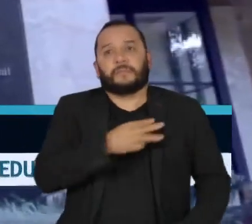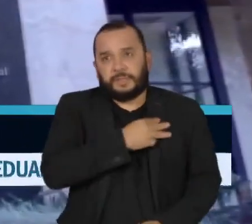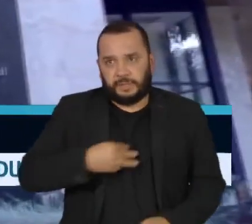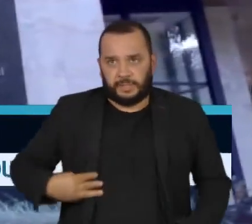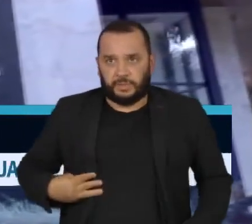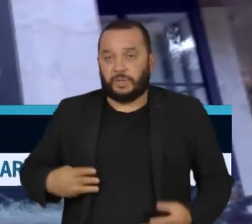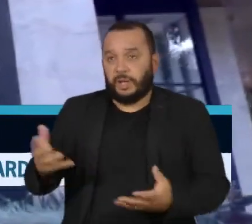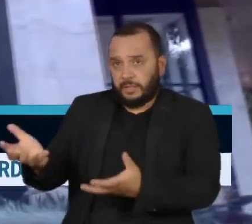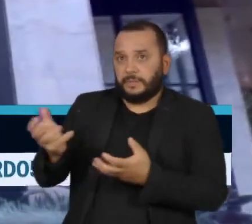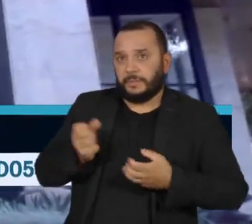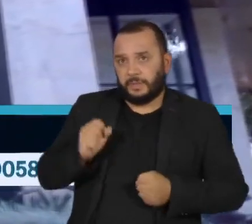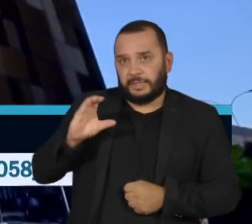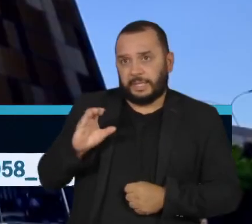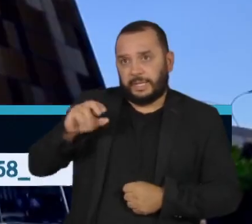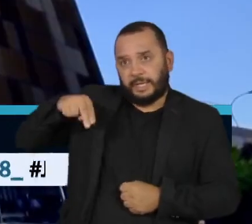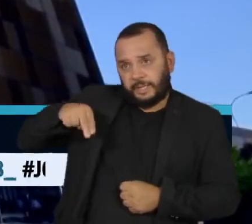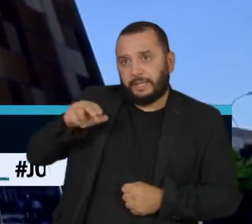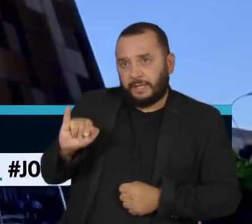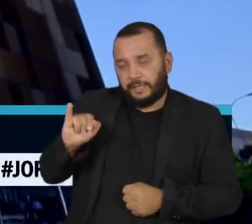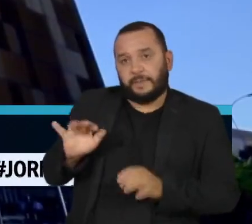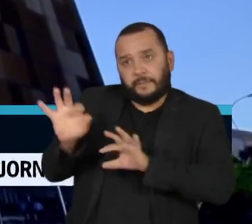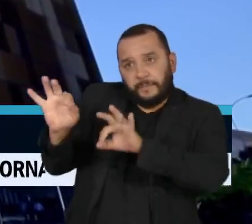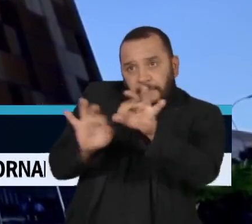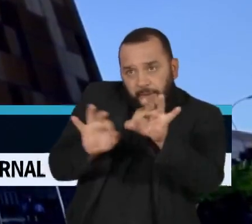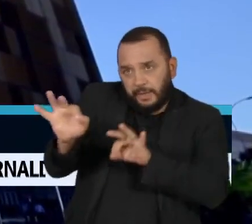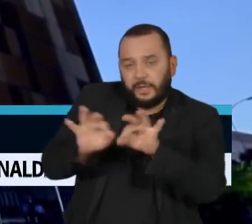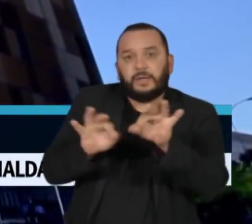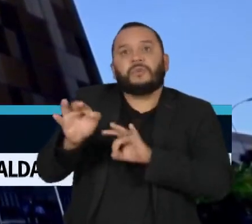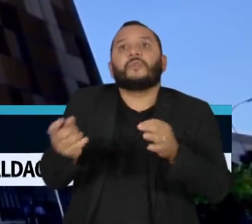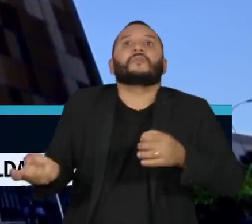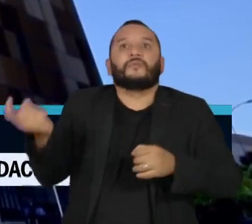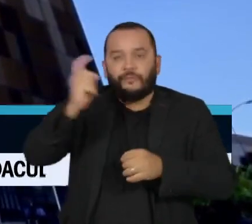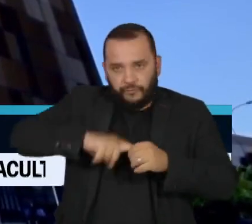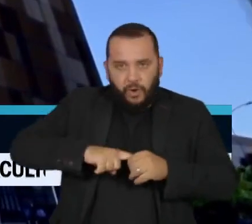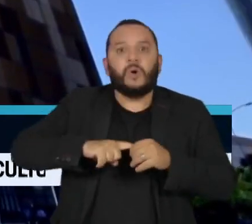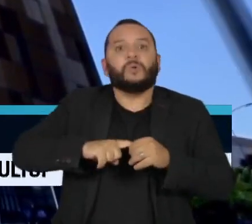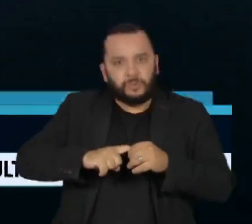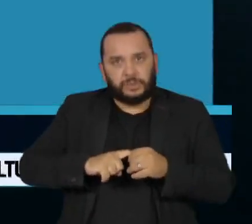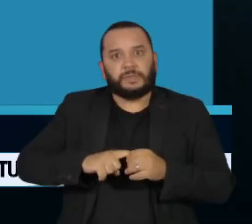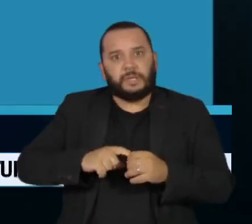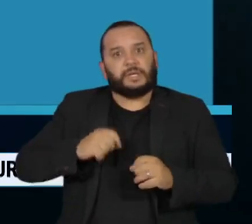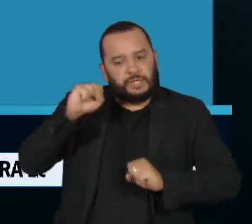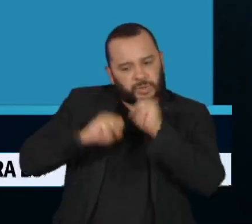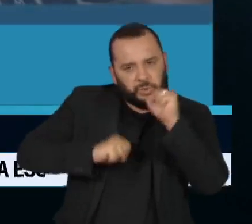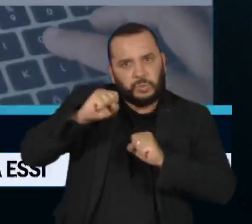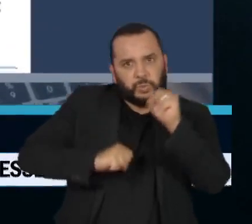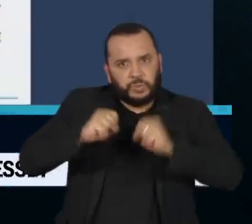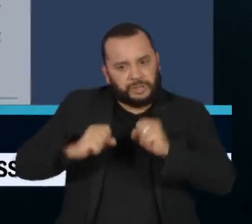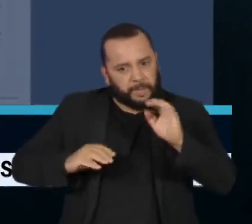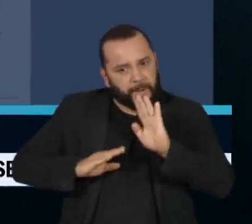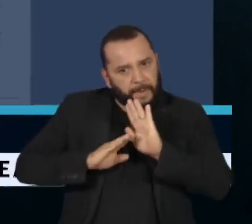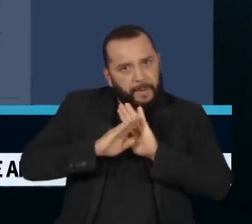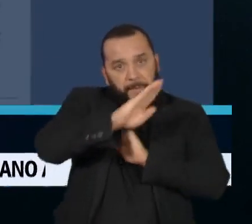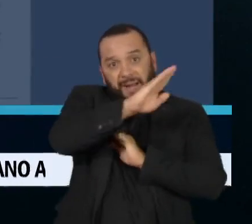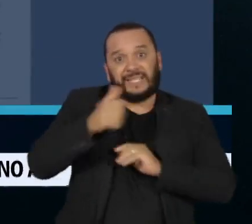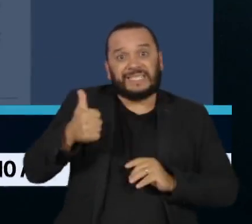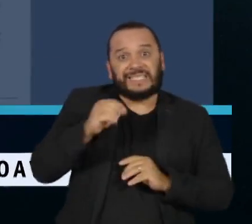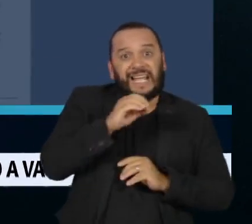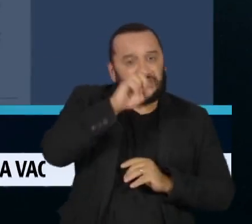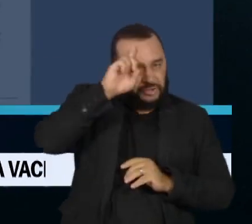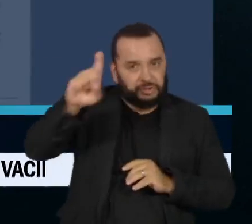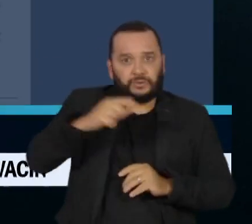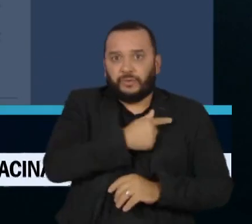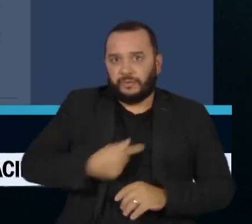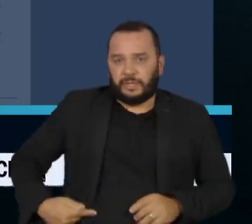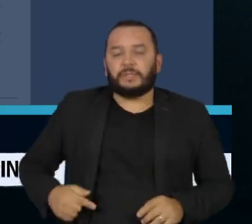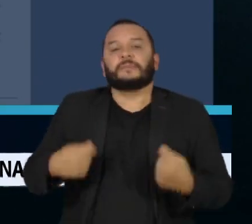Confederação Nacional da Indústria um plano de retomada do setor para os 100 primeiros dias de governo. Entre as propostas estão a aprovação